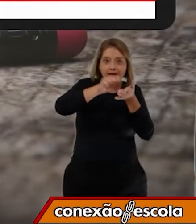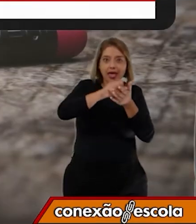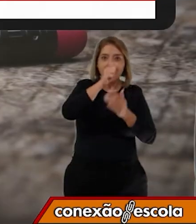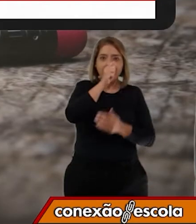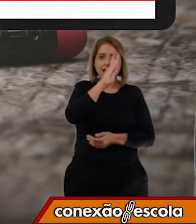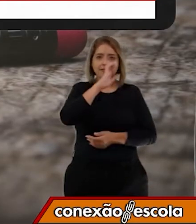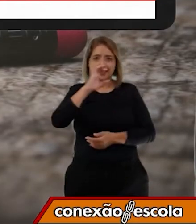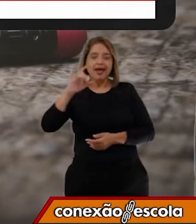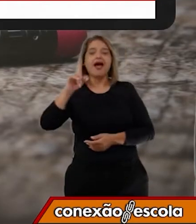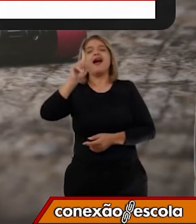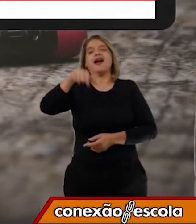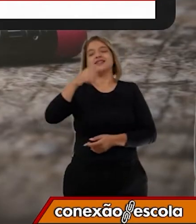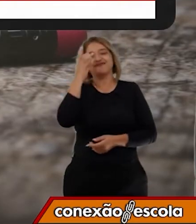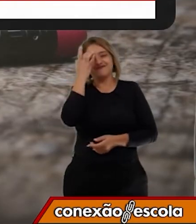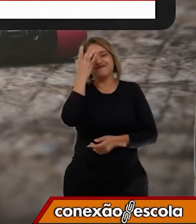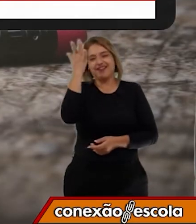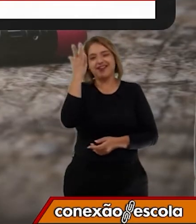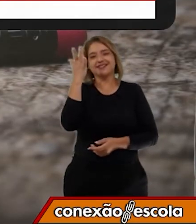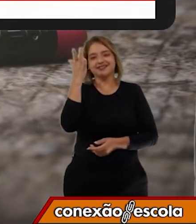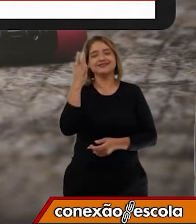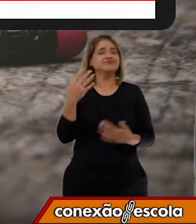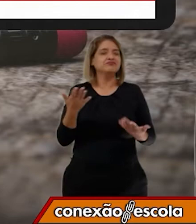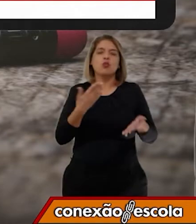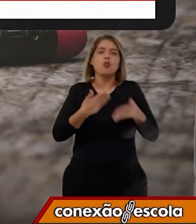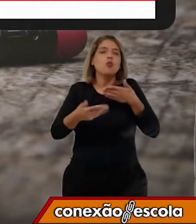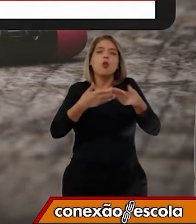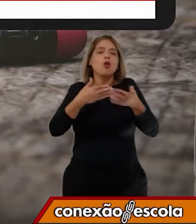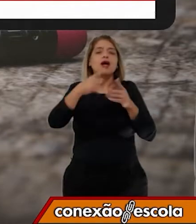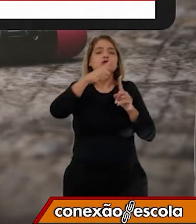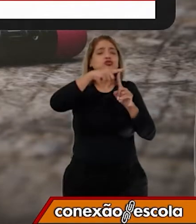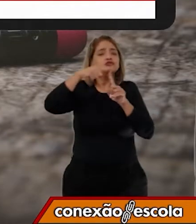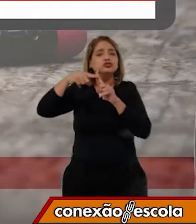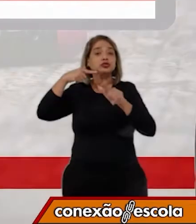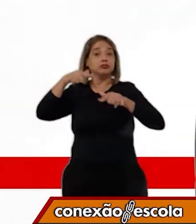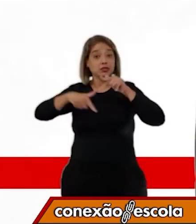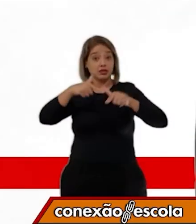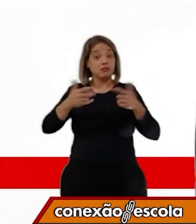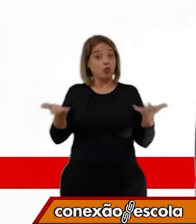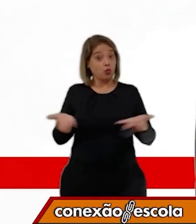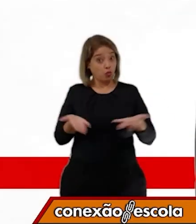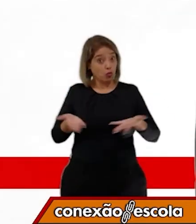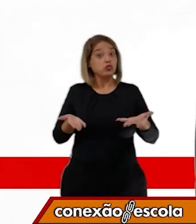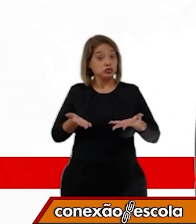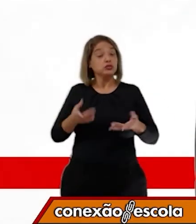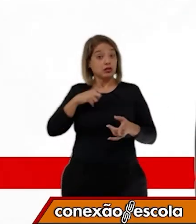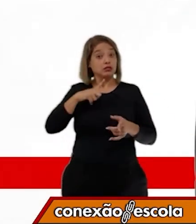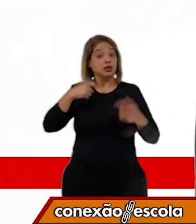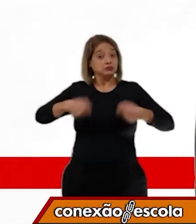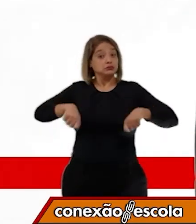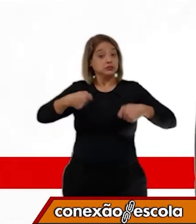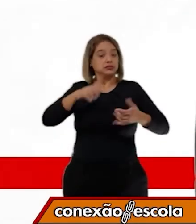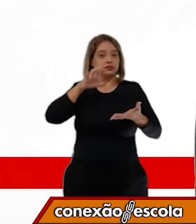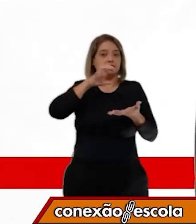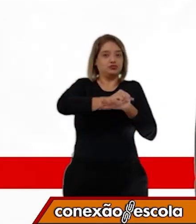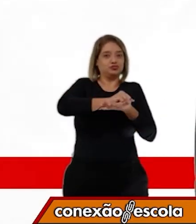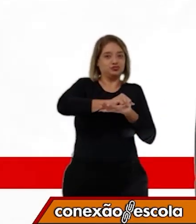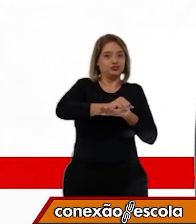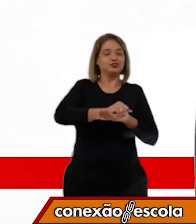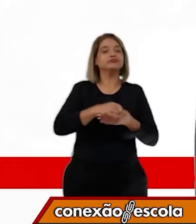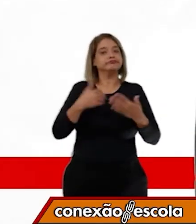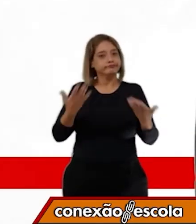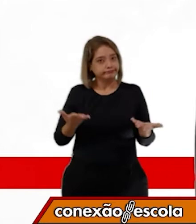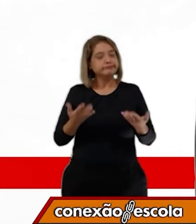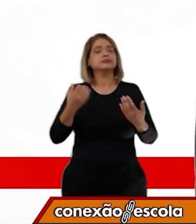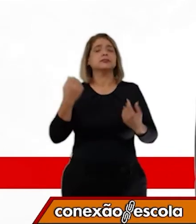ficou tudo muito mais fácil. E qualquer tipo de trabalho hoje em dia envolve registros. Por